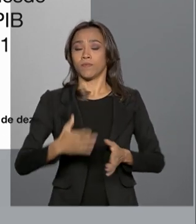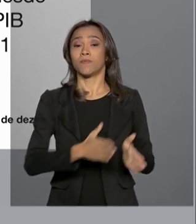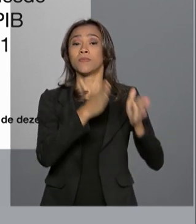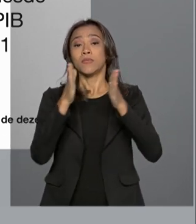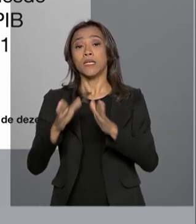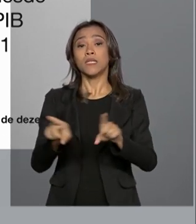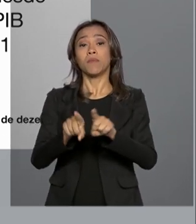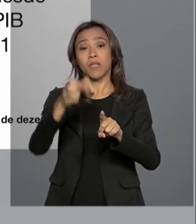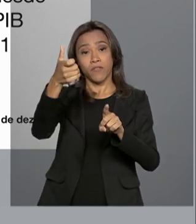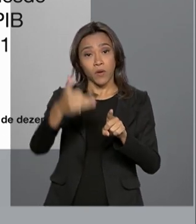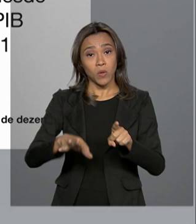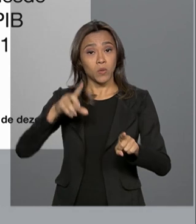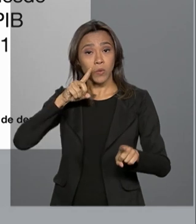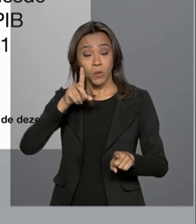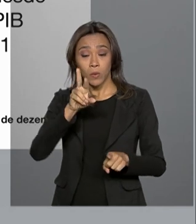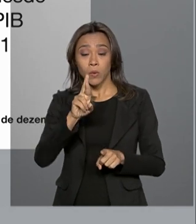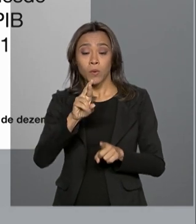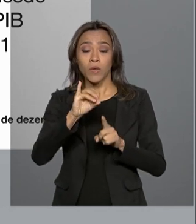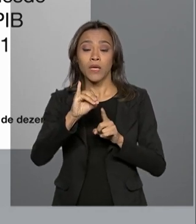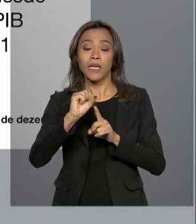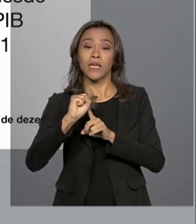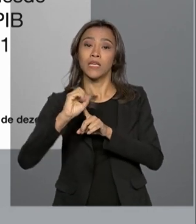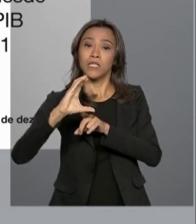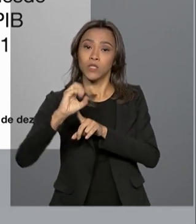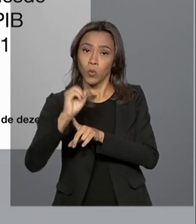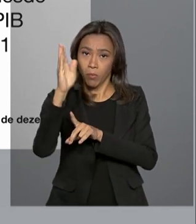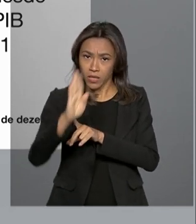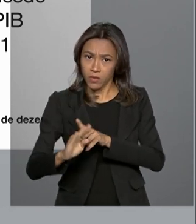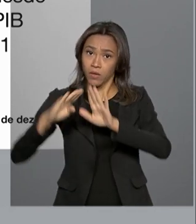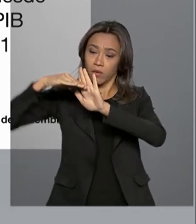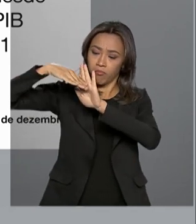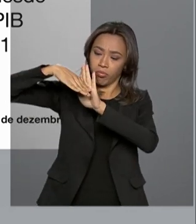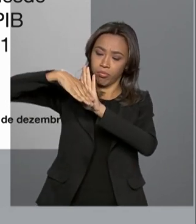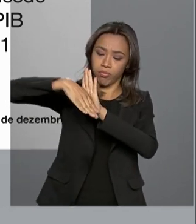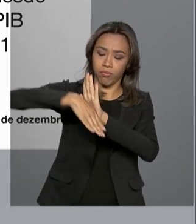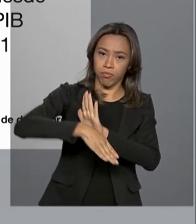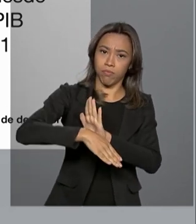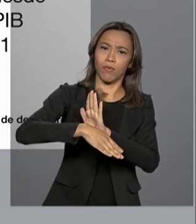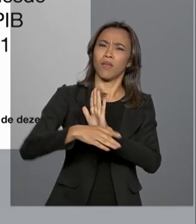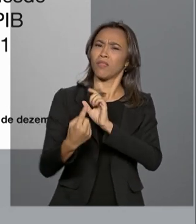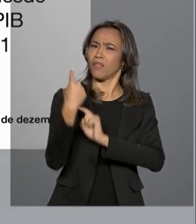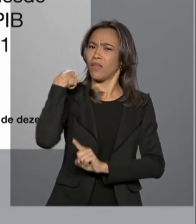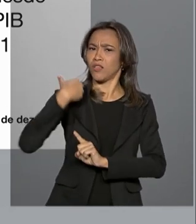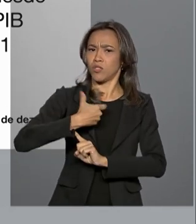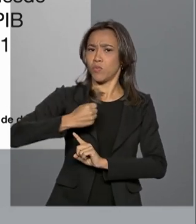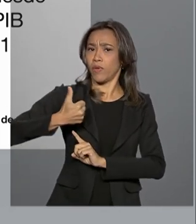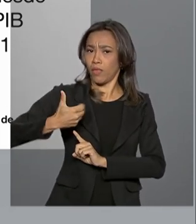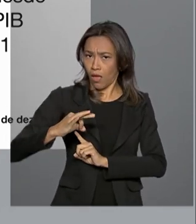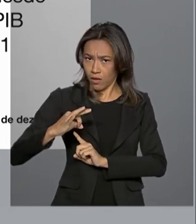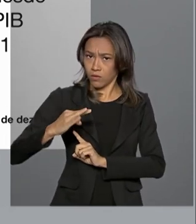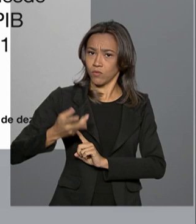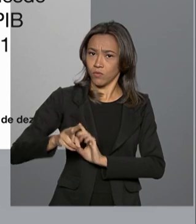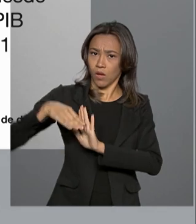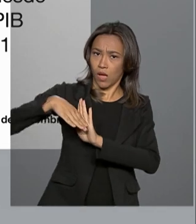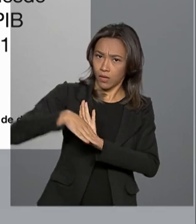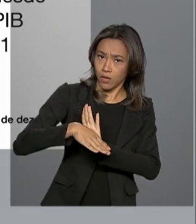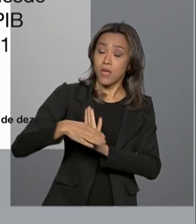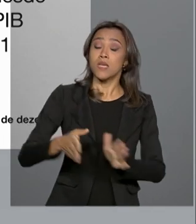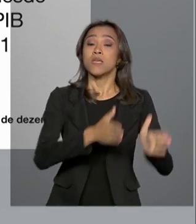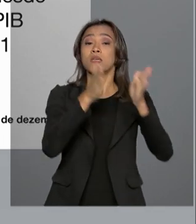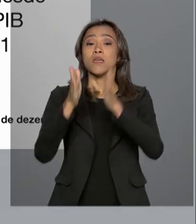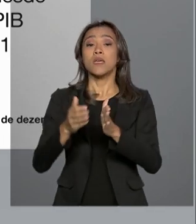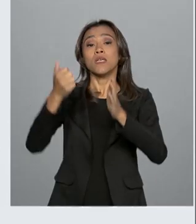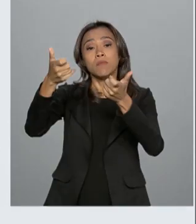do risco Brasil, que segue caindo e chega ao menor nível desde 2010. Ele também comentou sobre a